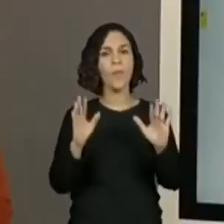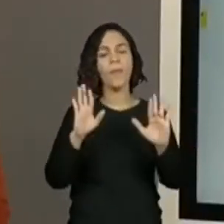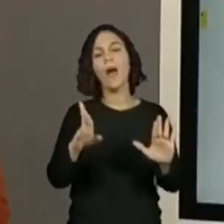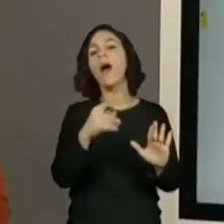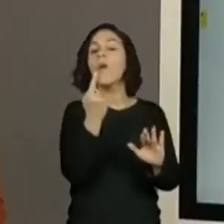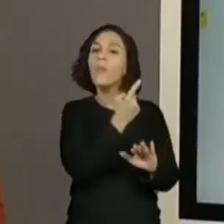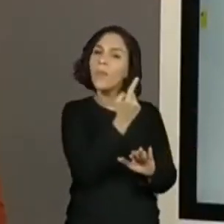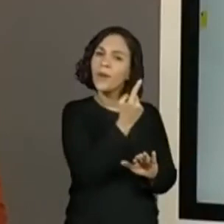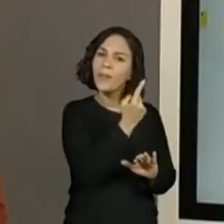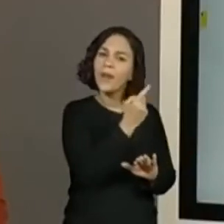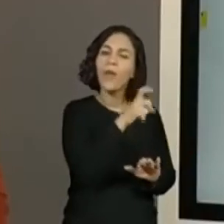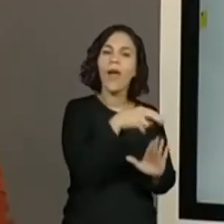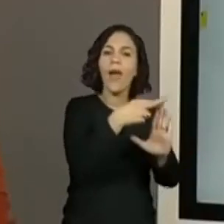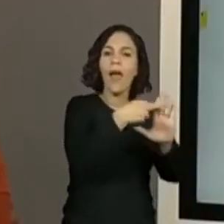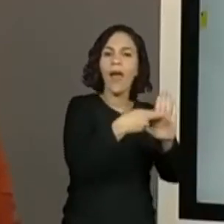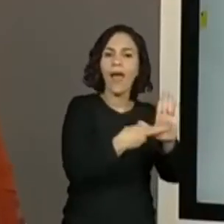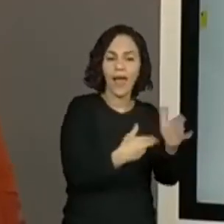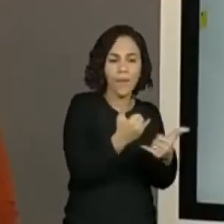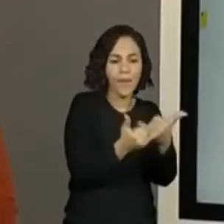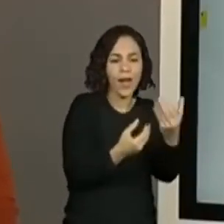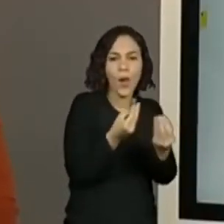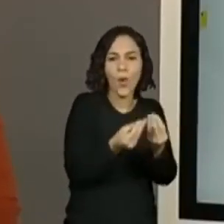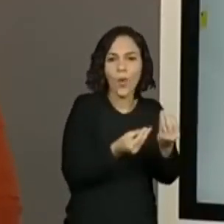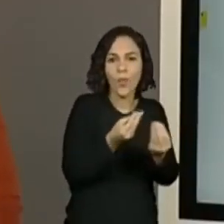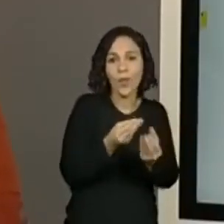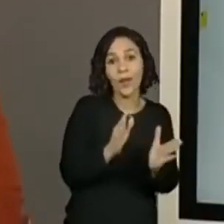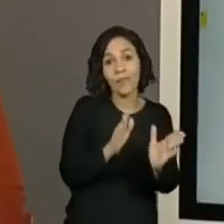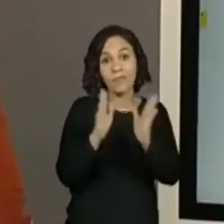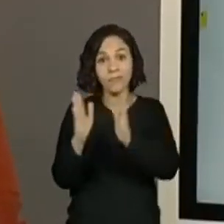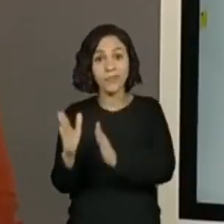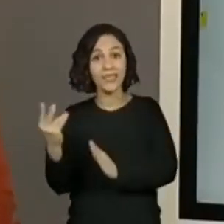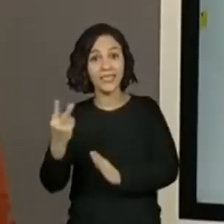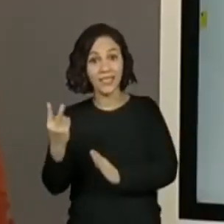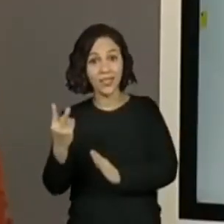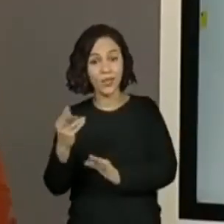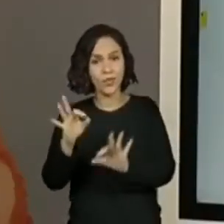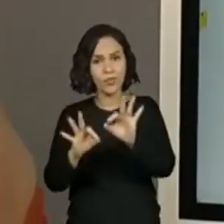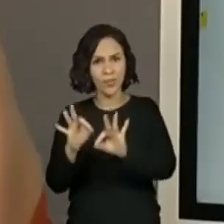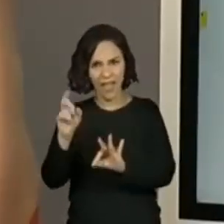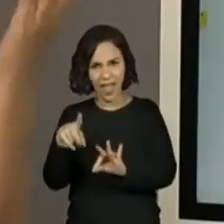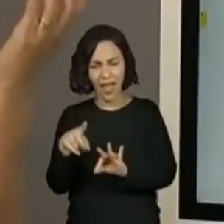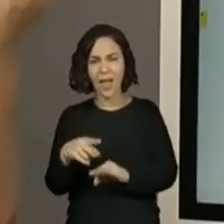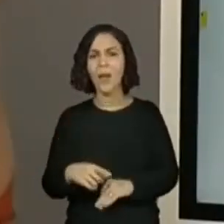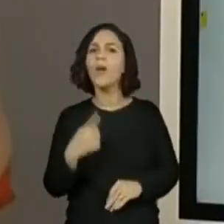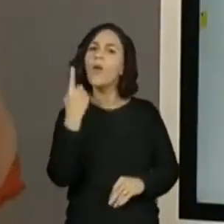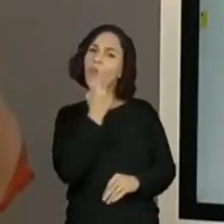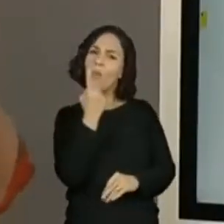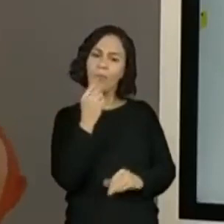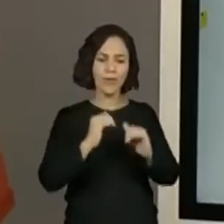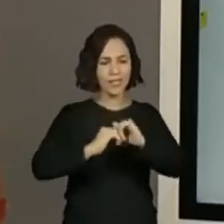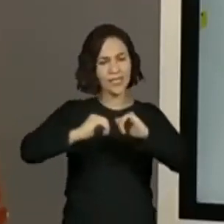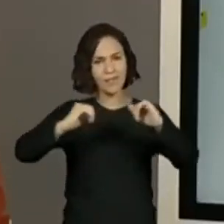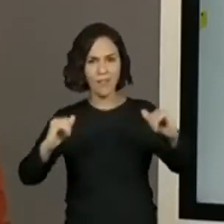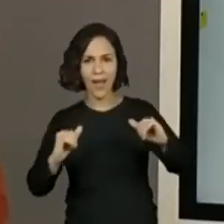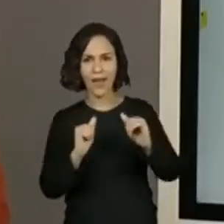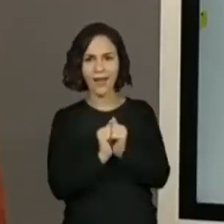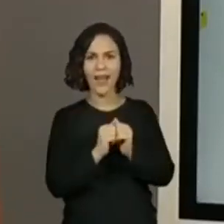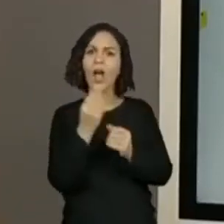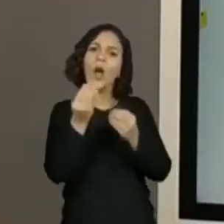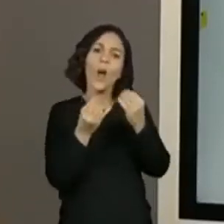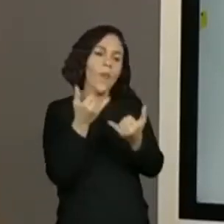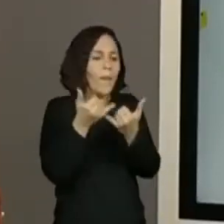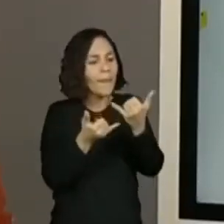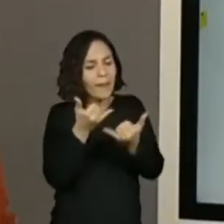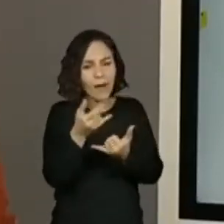apresentam diferenças na sua organização. Ele não é organizado em partes. Primeira parte, né? Como se